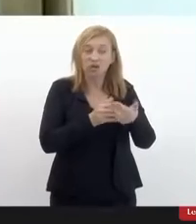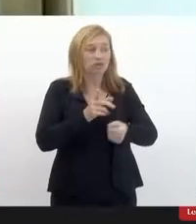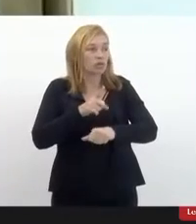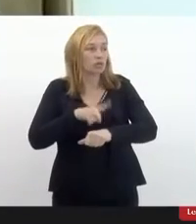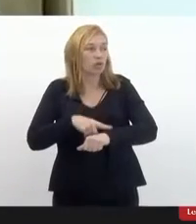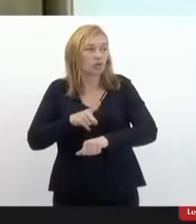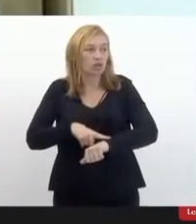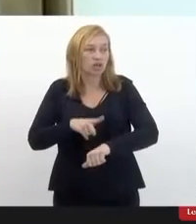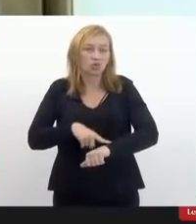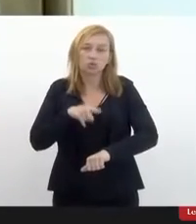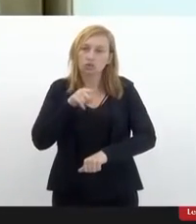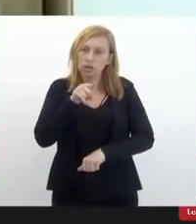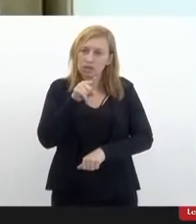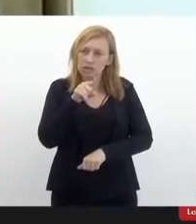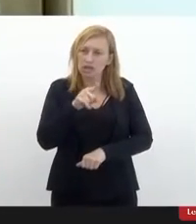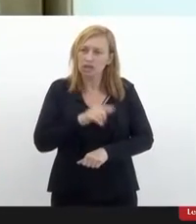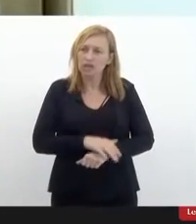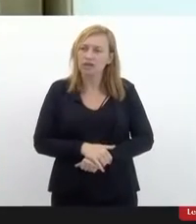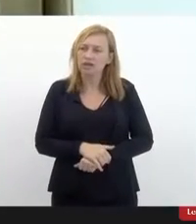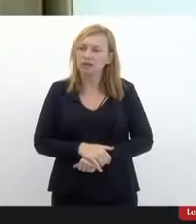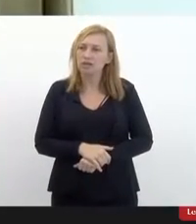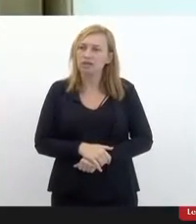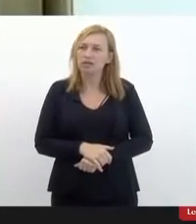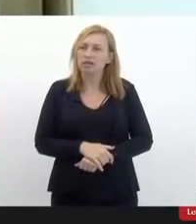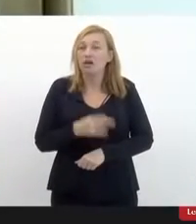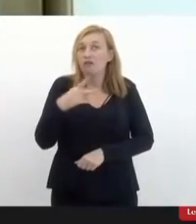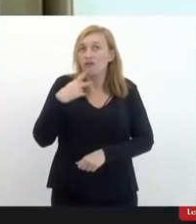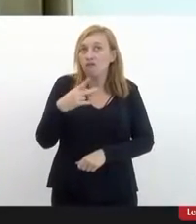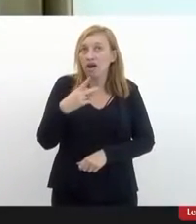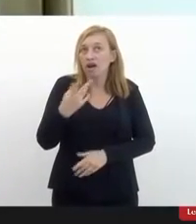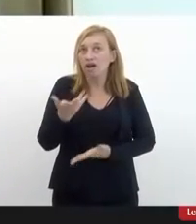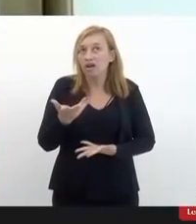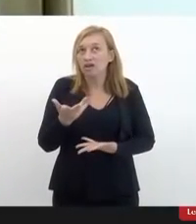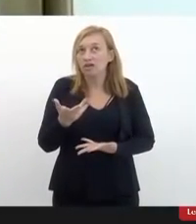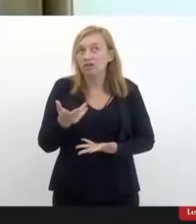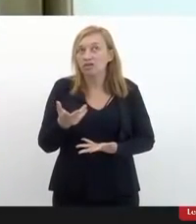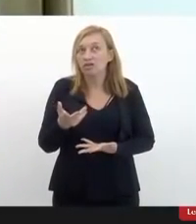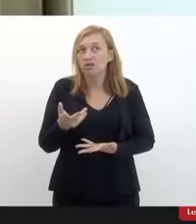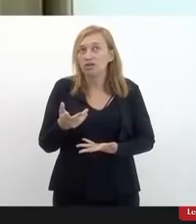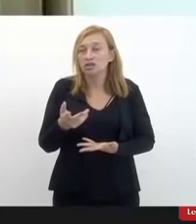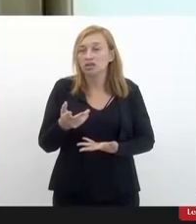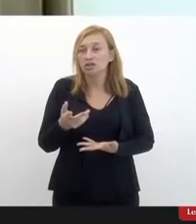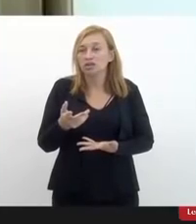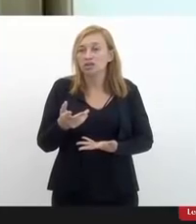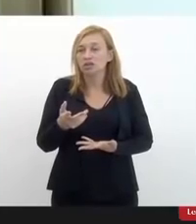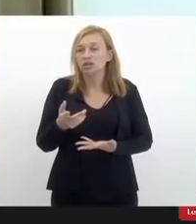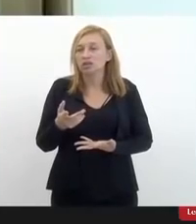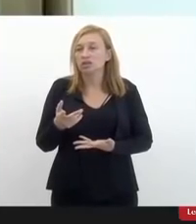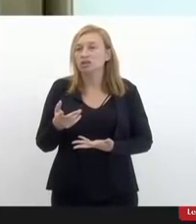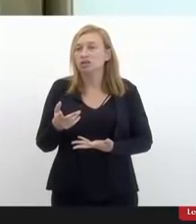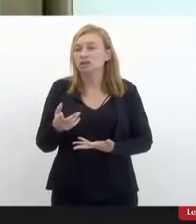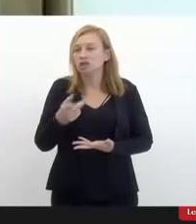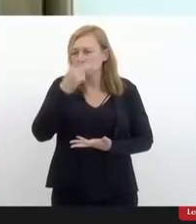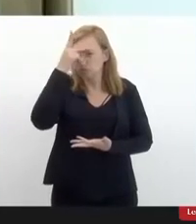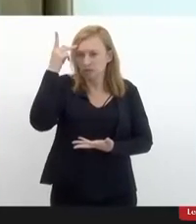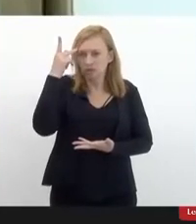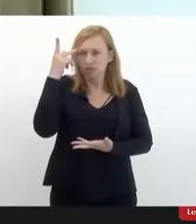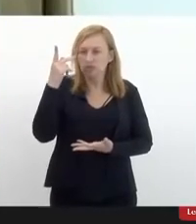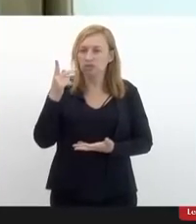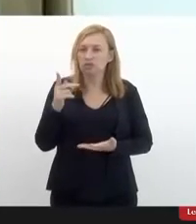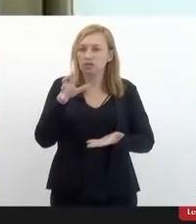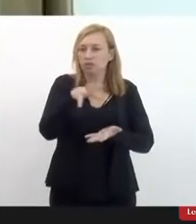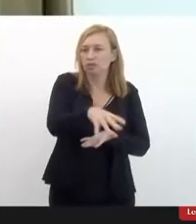momento que você estava sobrecarregando essas pessoas, fazendo com que elas viessem pegar um